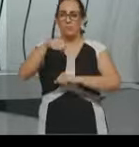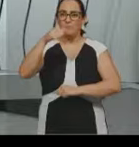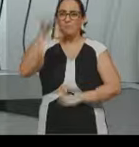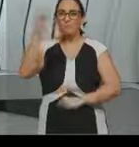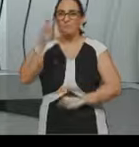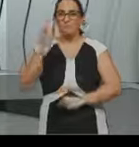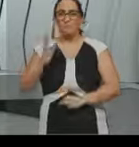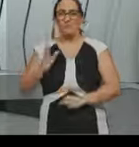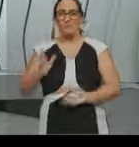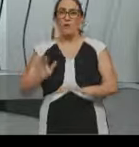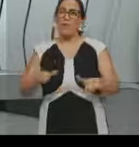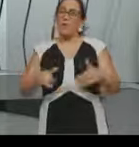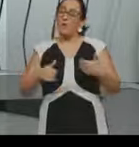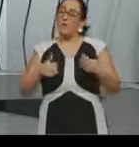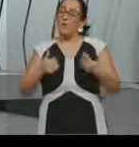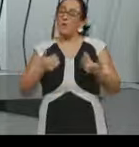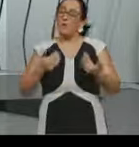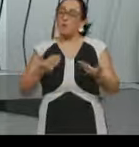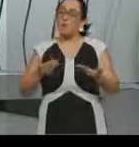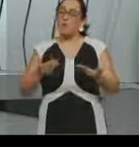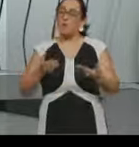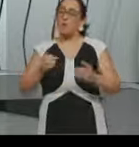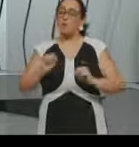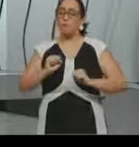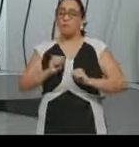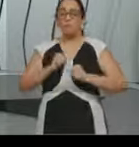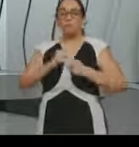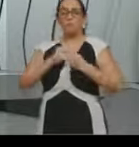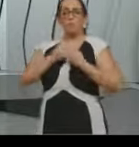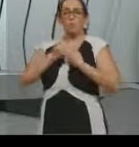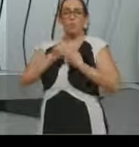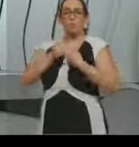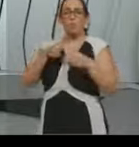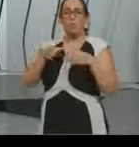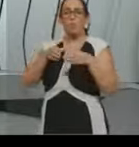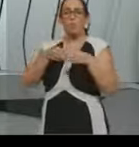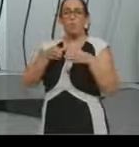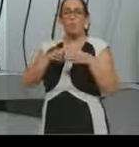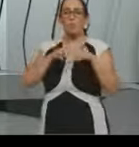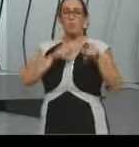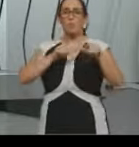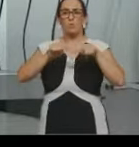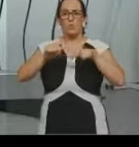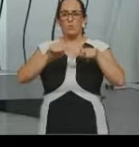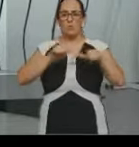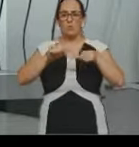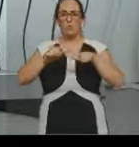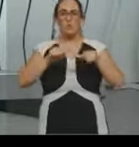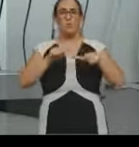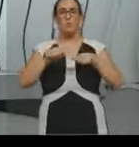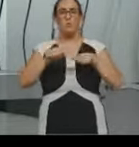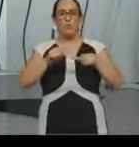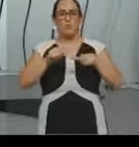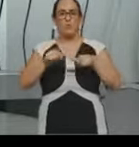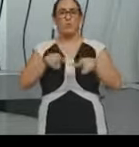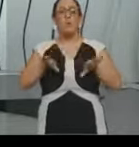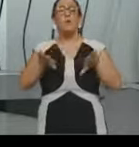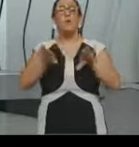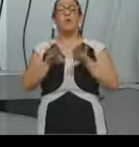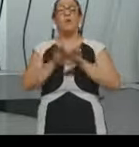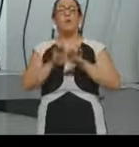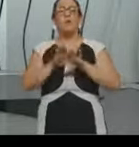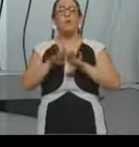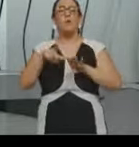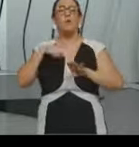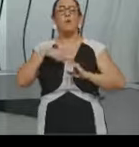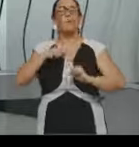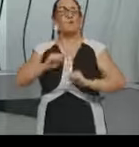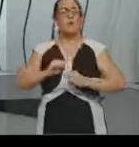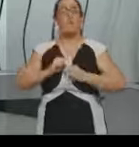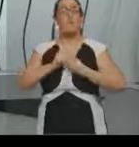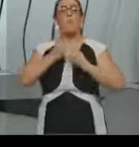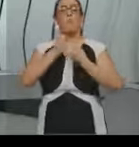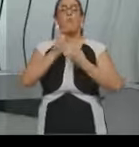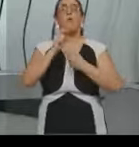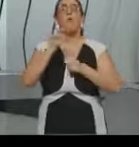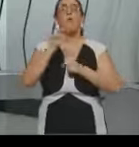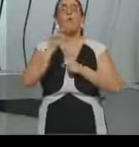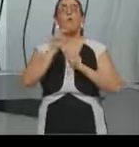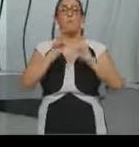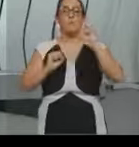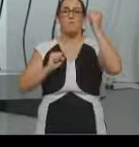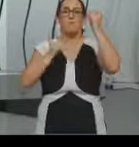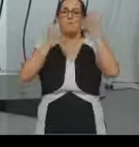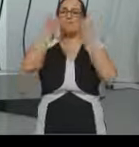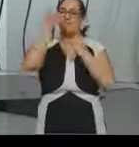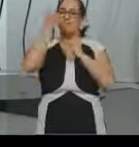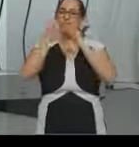enquanto a gente tem esse fortalecimento da classe operária, ele coincide, claro, né, com o fortalecimento também da nossa industrialização, com o